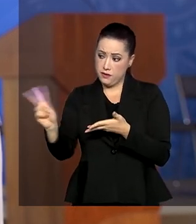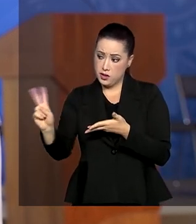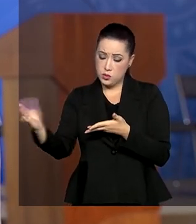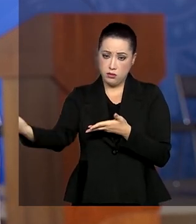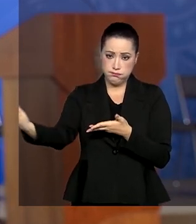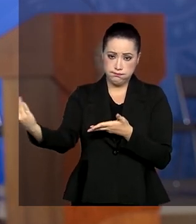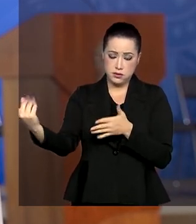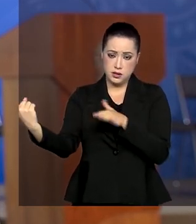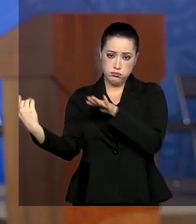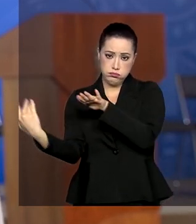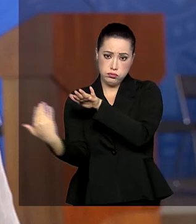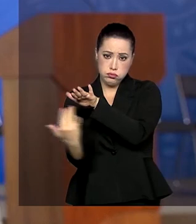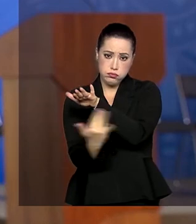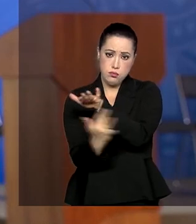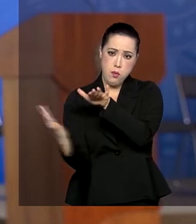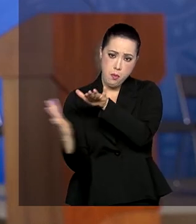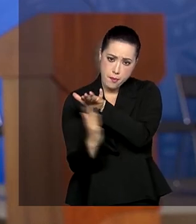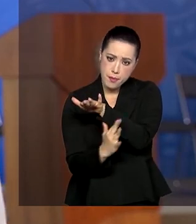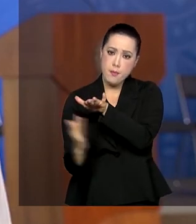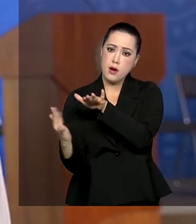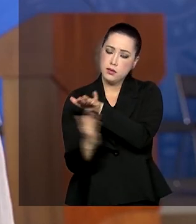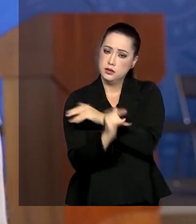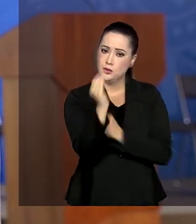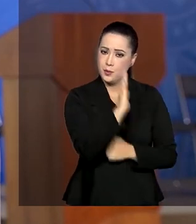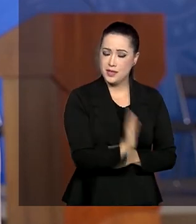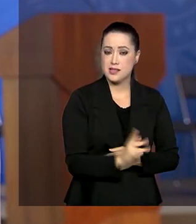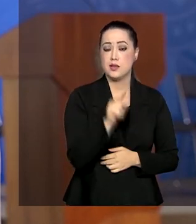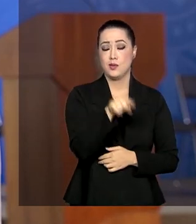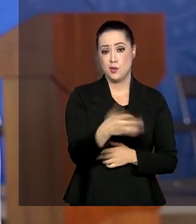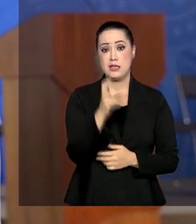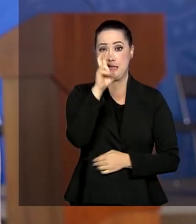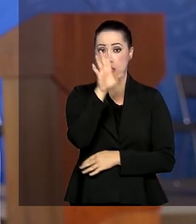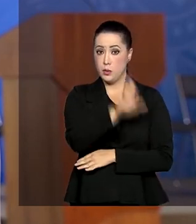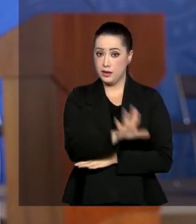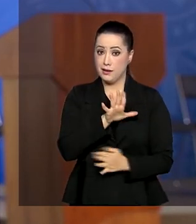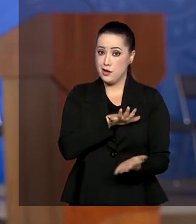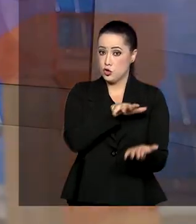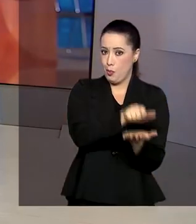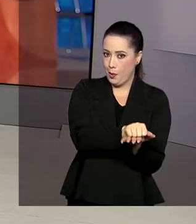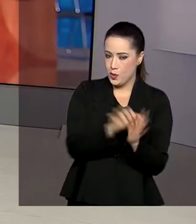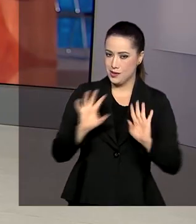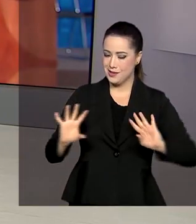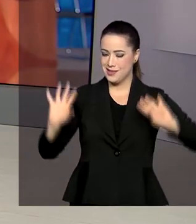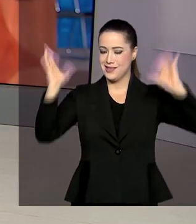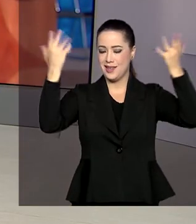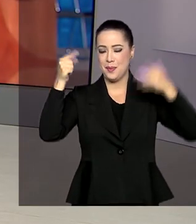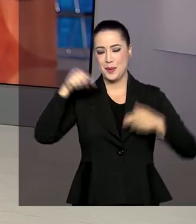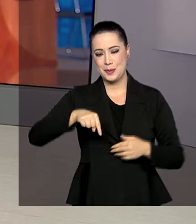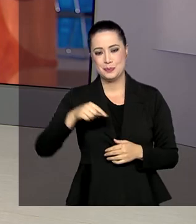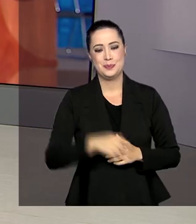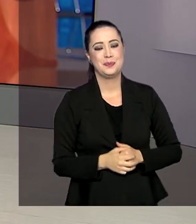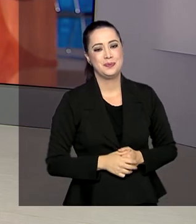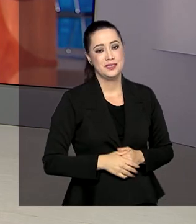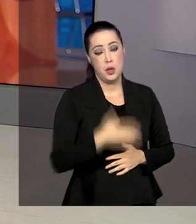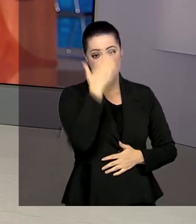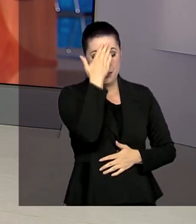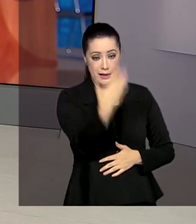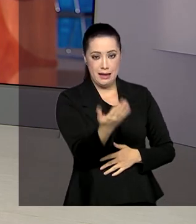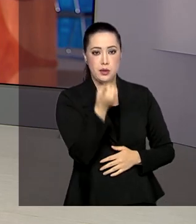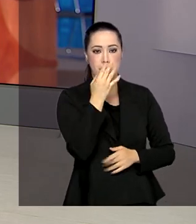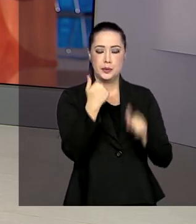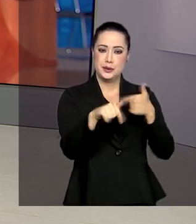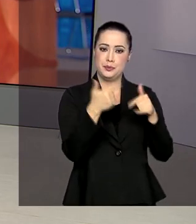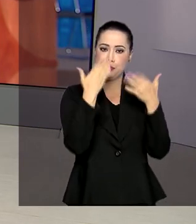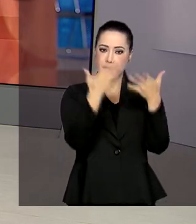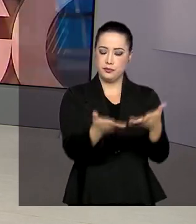chegavam ao Brasil. A posse, então, está marcada para daqui a pouco, às 5 da tarde, Roberto. Isso mesmo, Mariana. Obrigado aí pelas informações. Bom trabalho